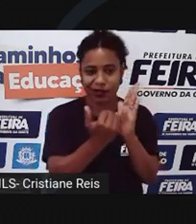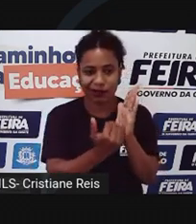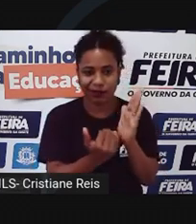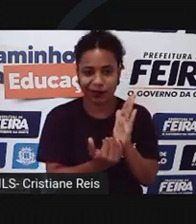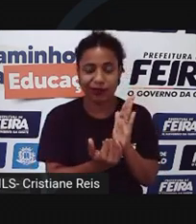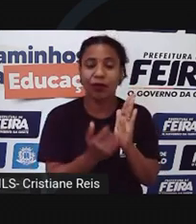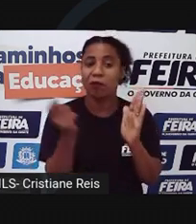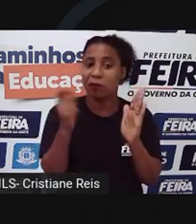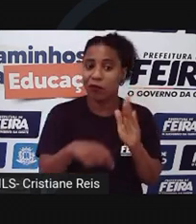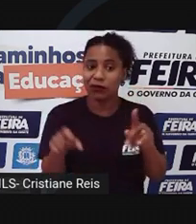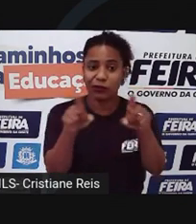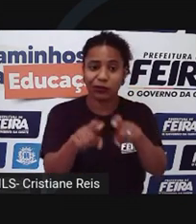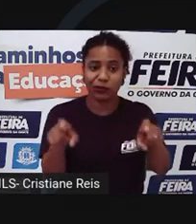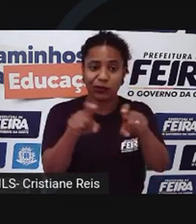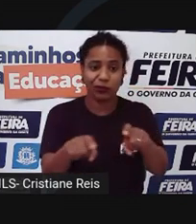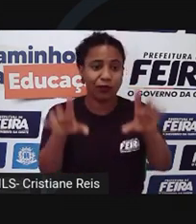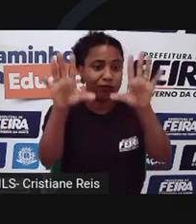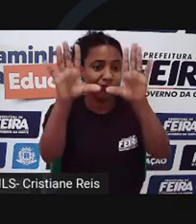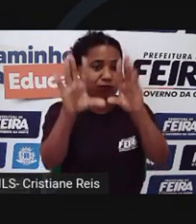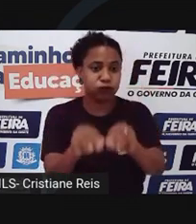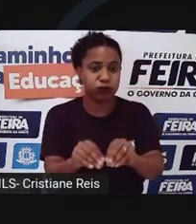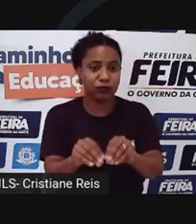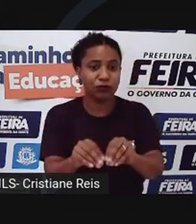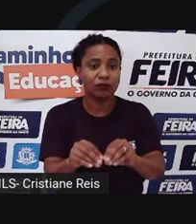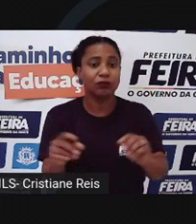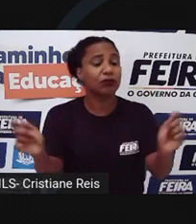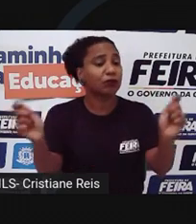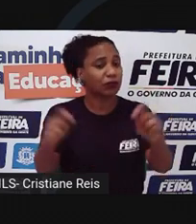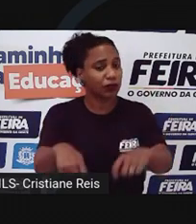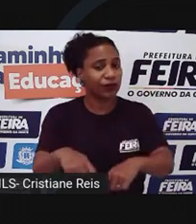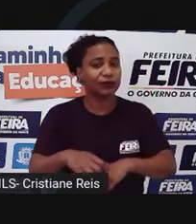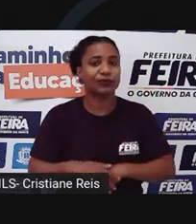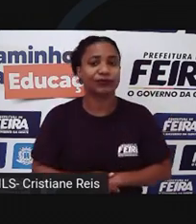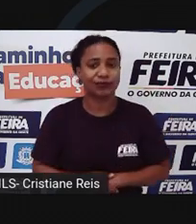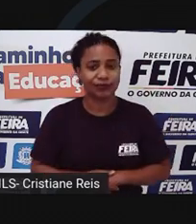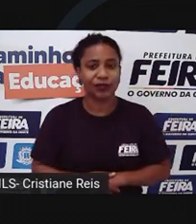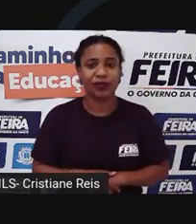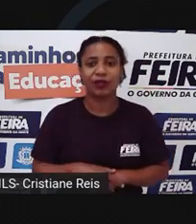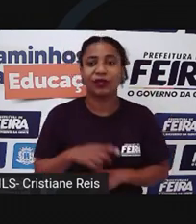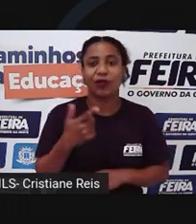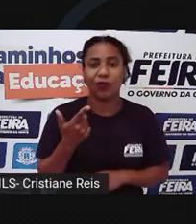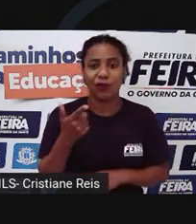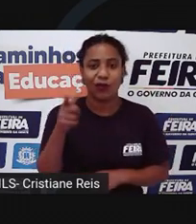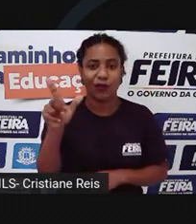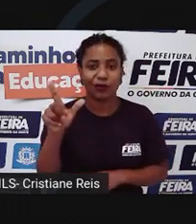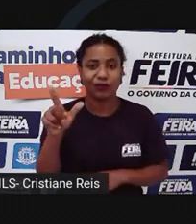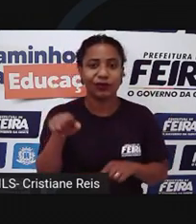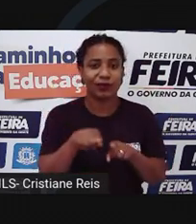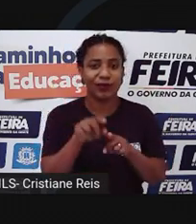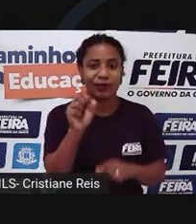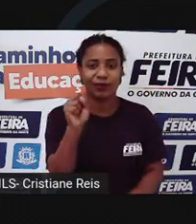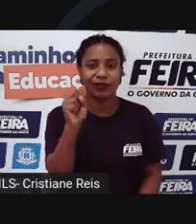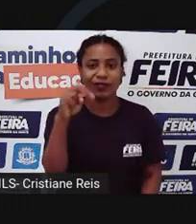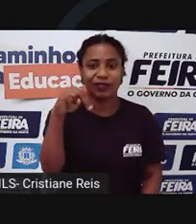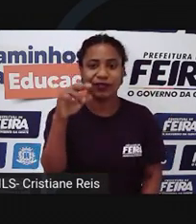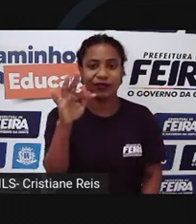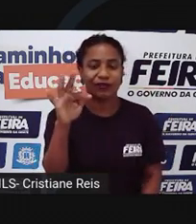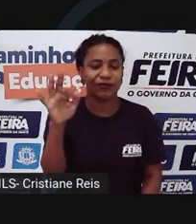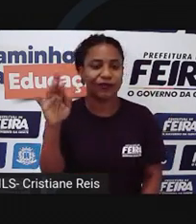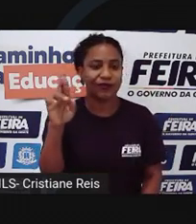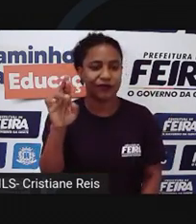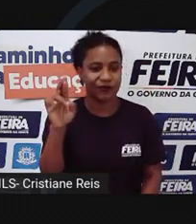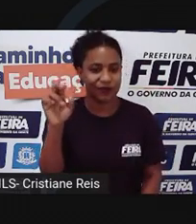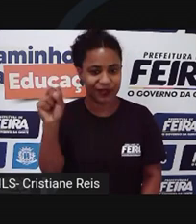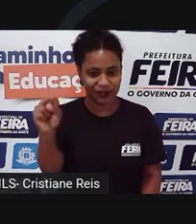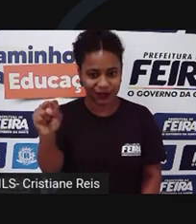formatar o disco rígido. E Sniffers são programas espiões semelhantes ao Spire, só que são introduzidos no